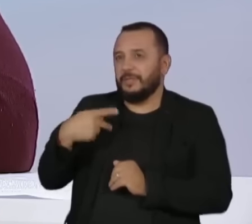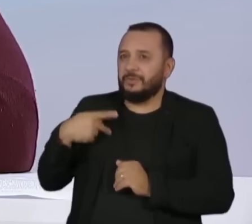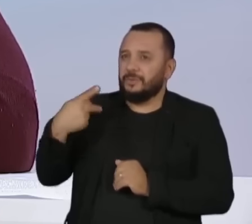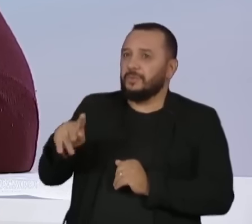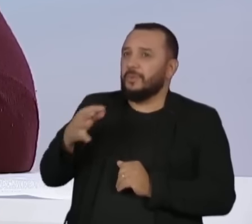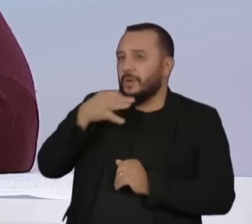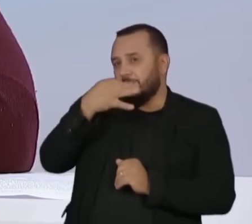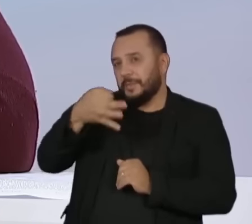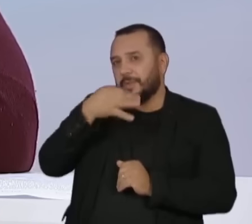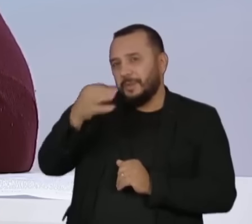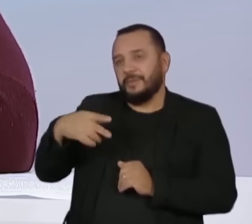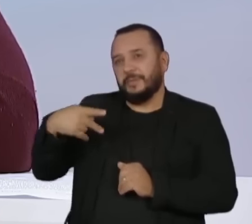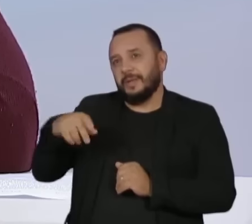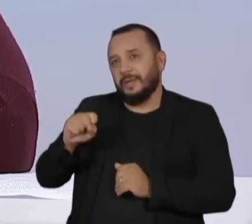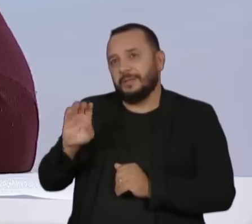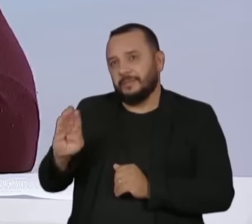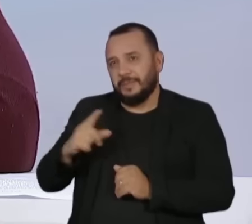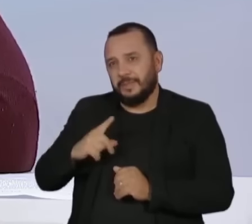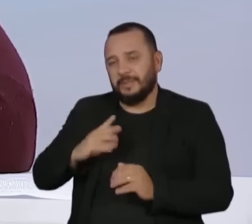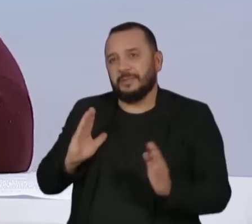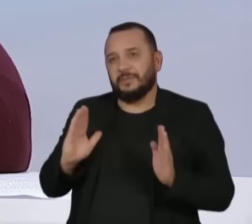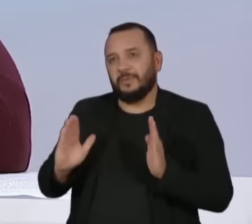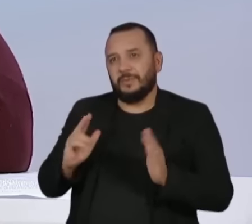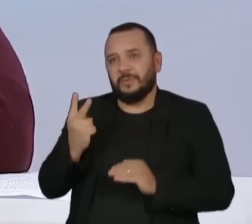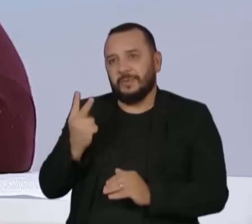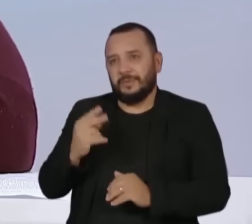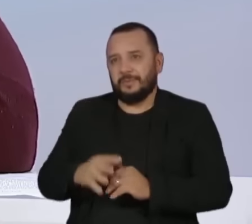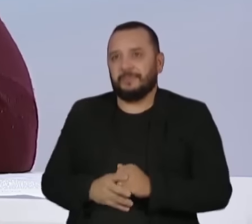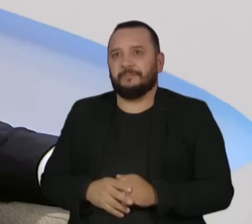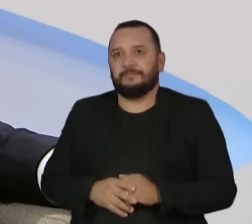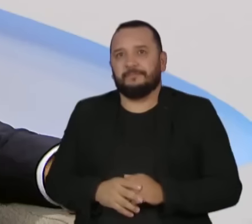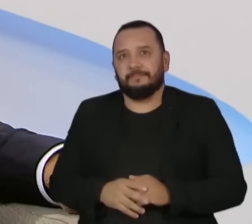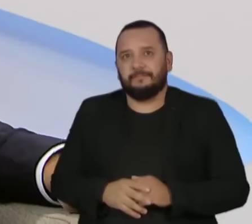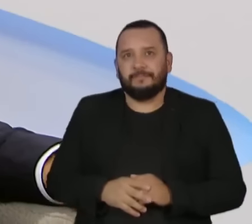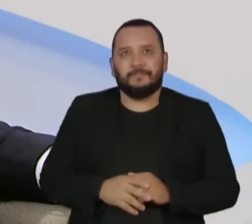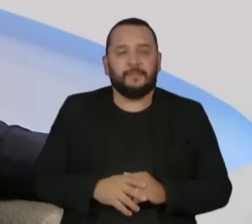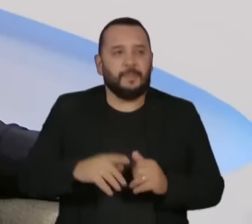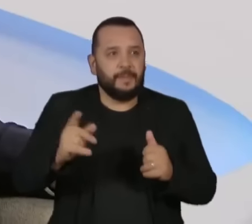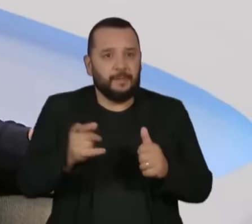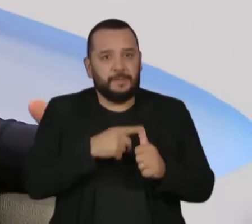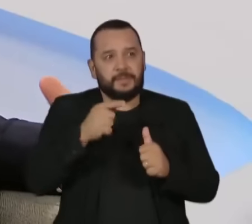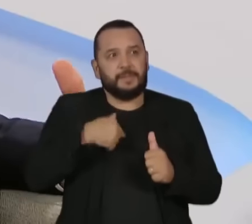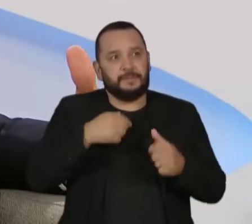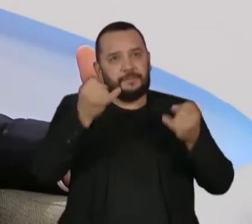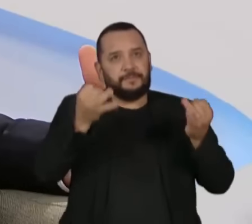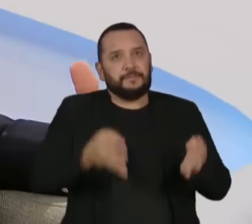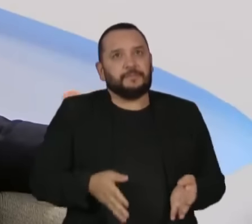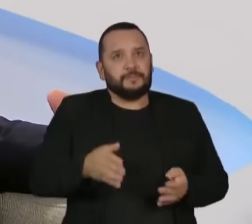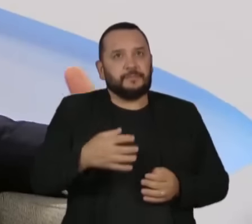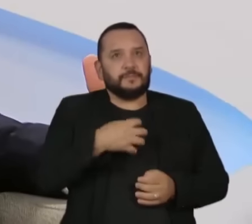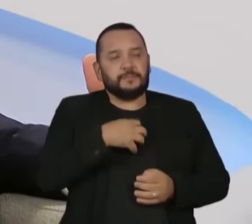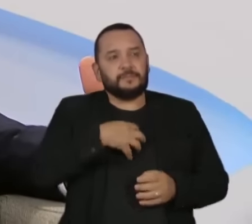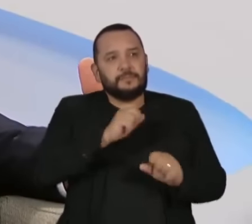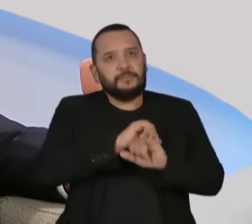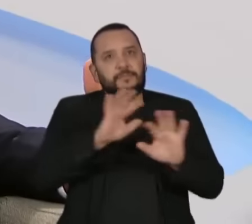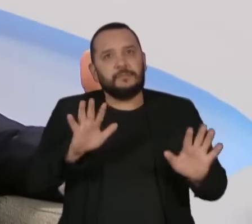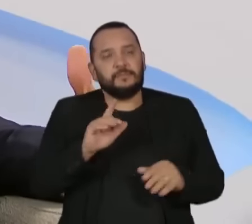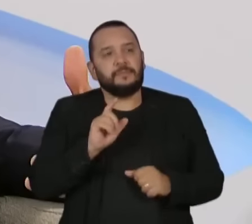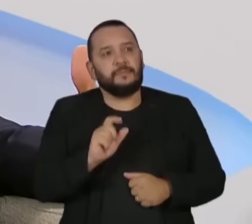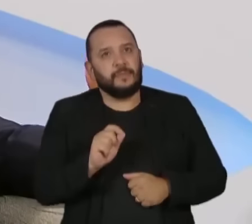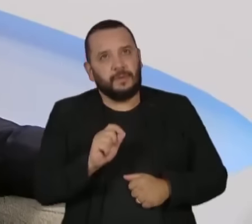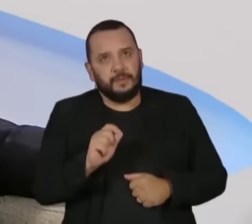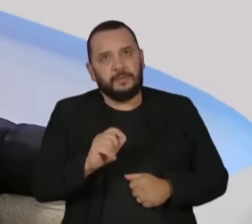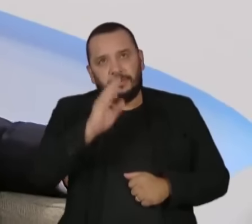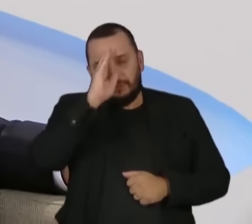sobre o PSB nesses dois momentos. Primeiro, deixar de forma muito clara, Maria Cristina,